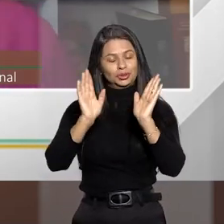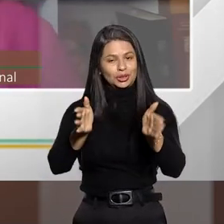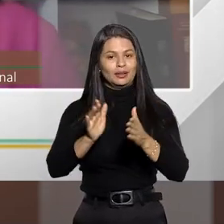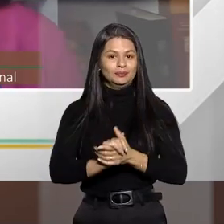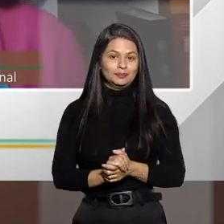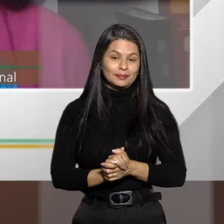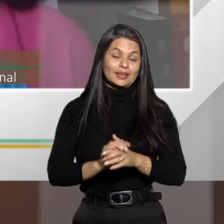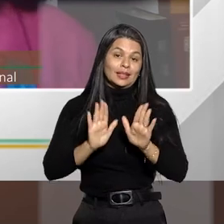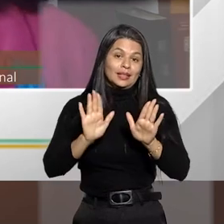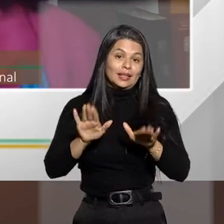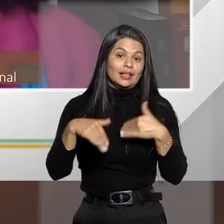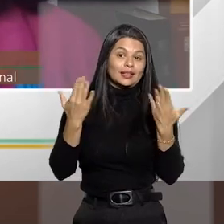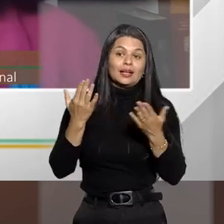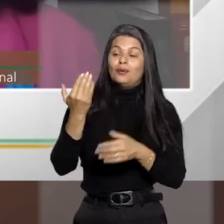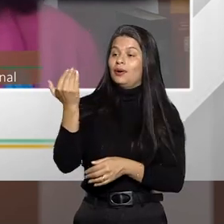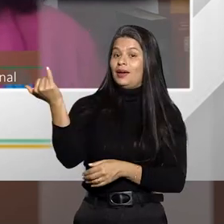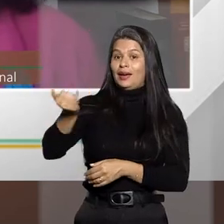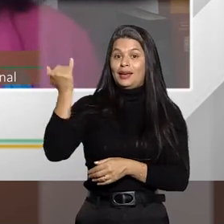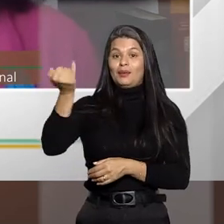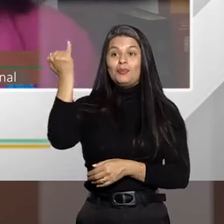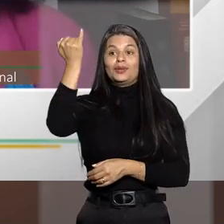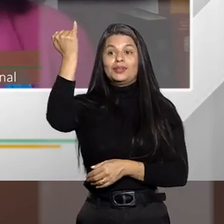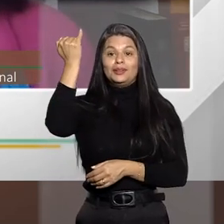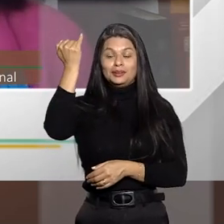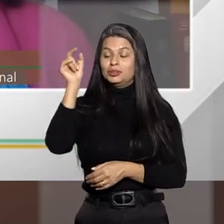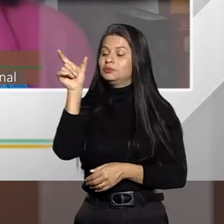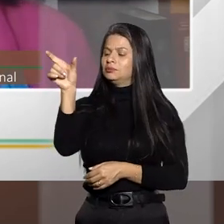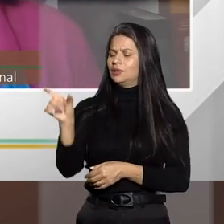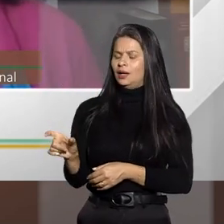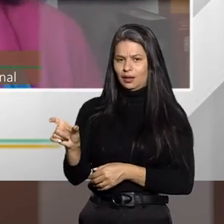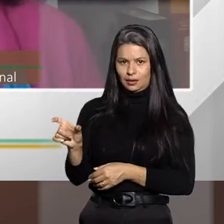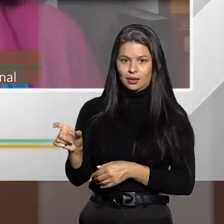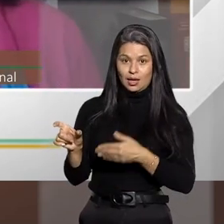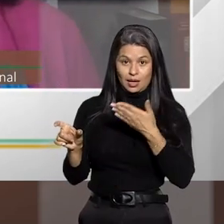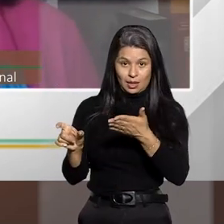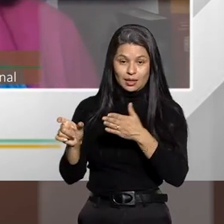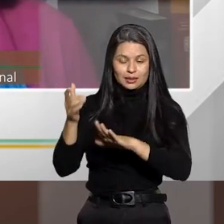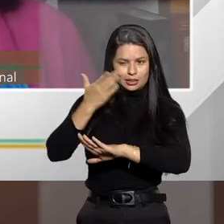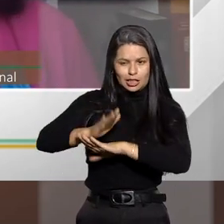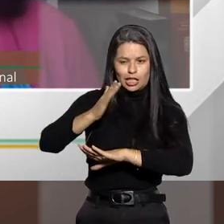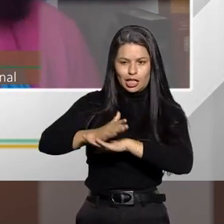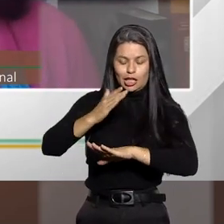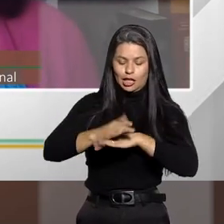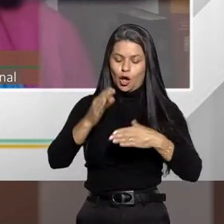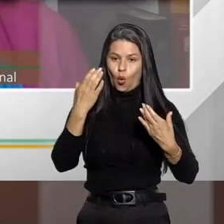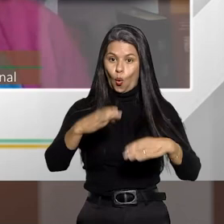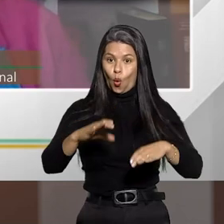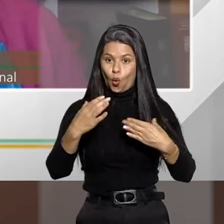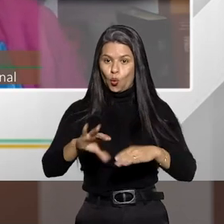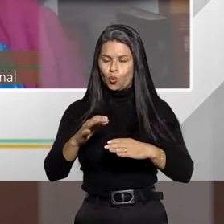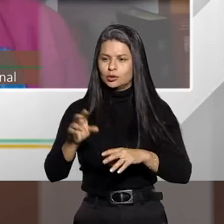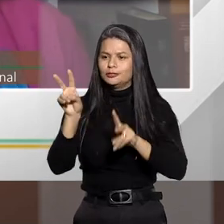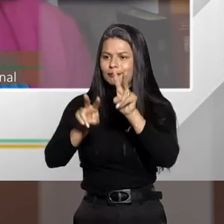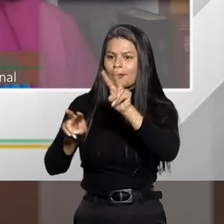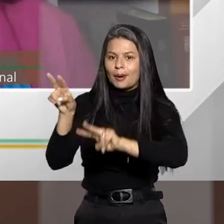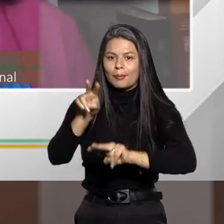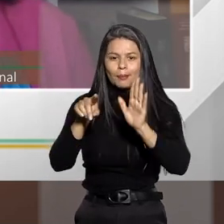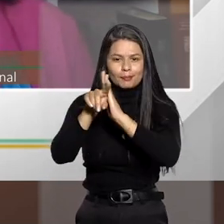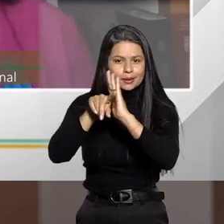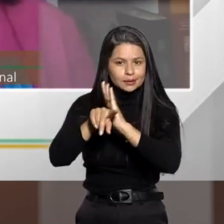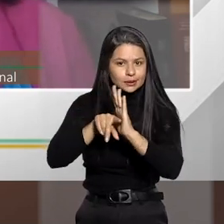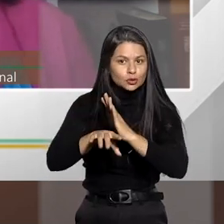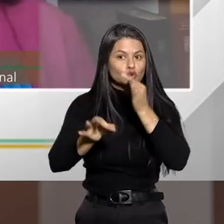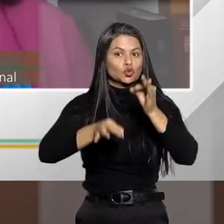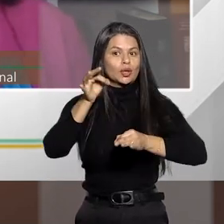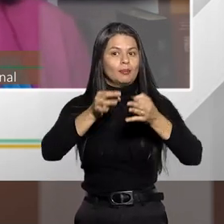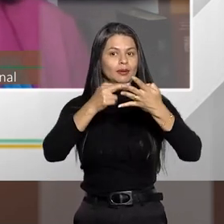Então, é importante que o candidato principalmente aqueles que se preparam para concurso acompanhe muito de perto esse julgamento do